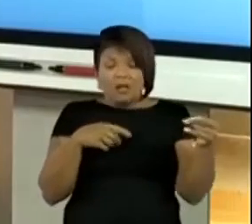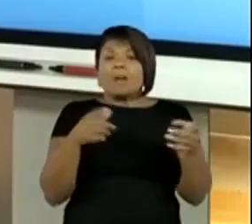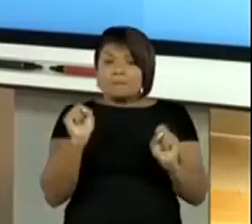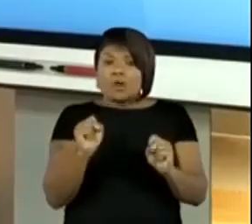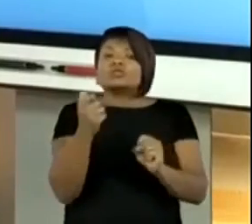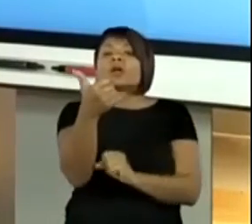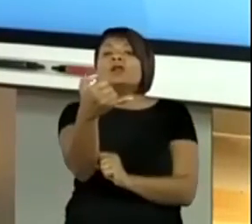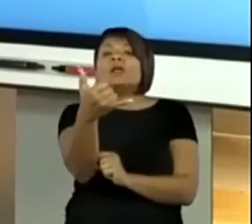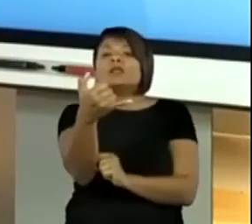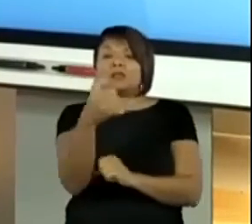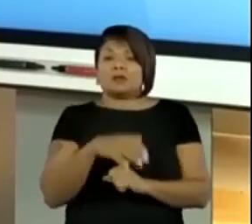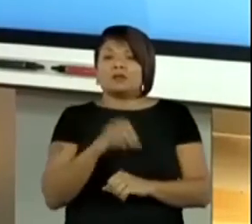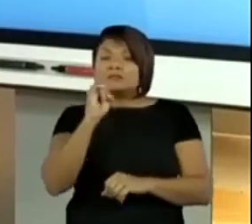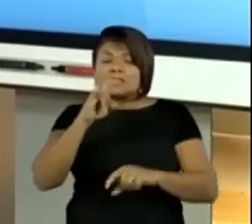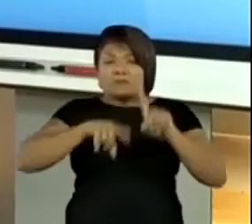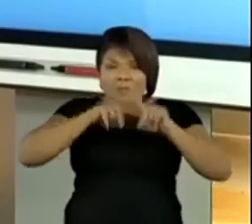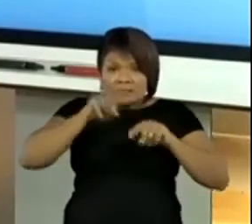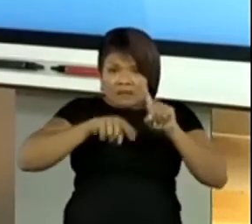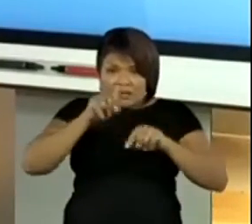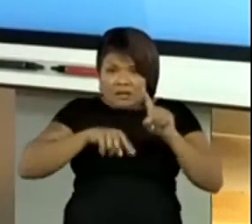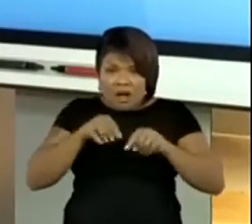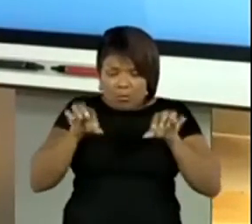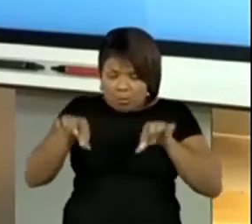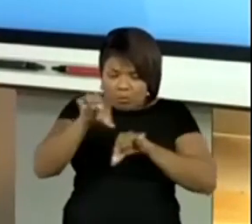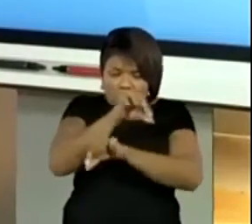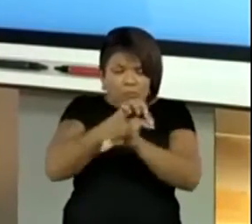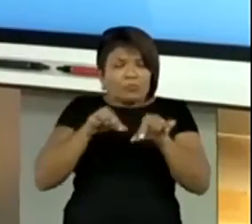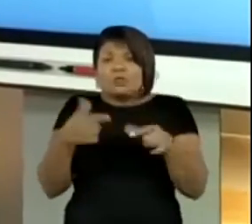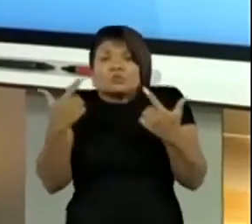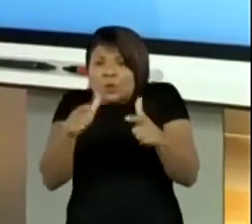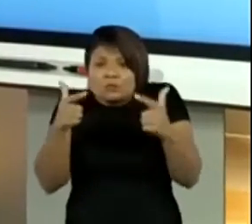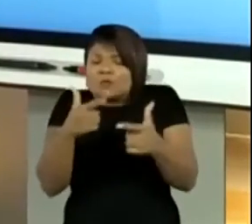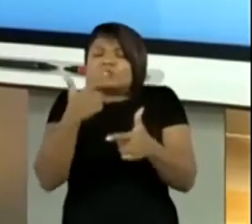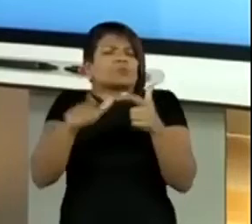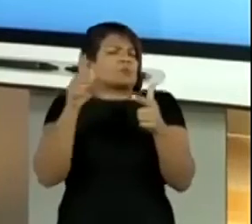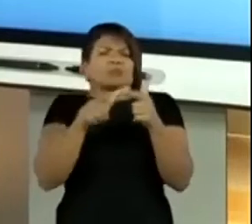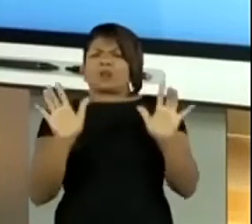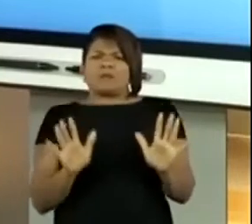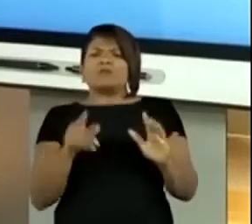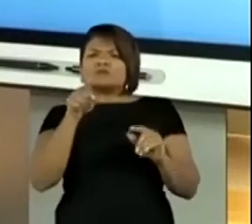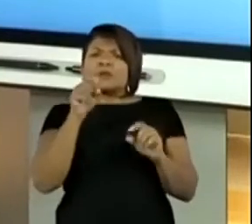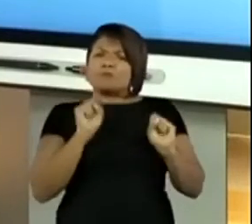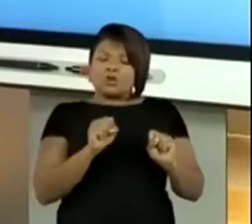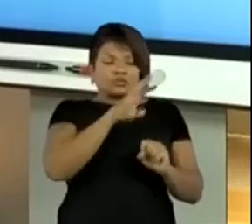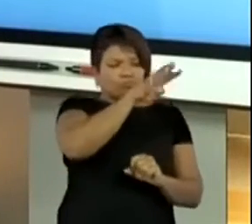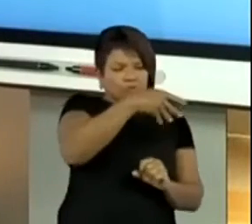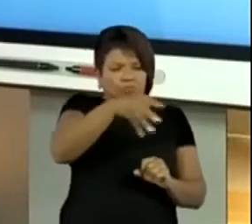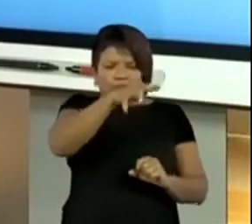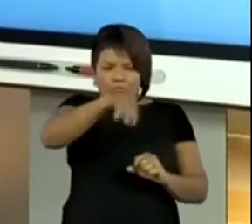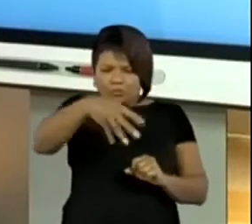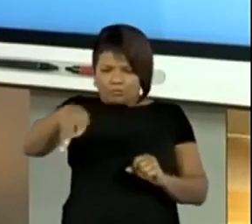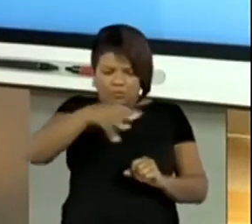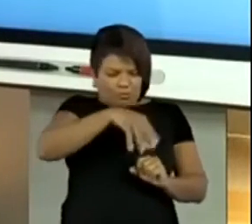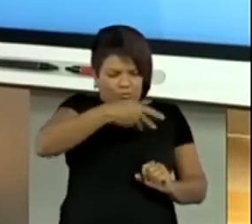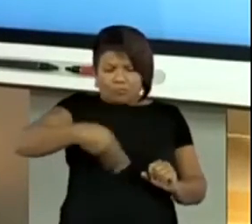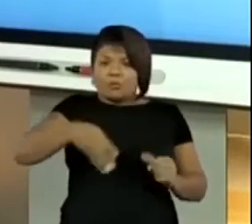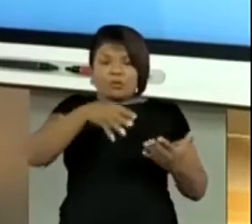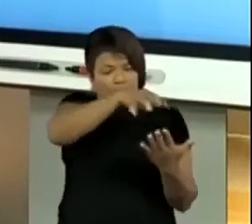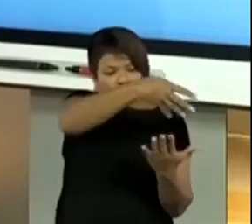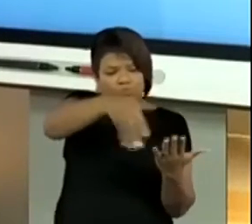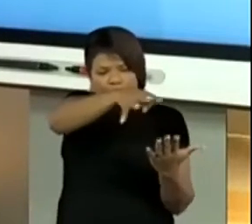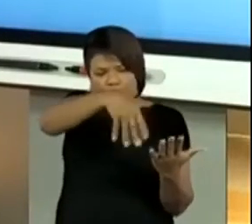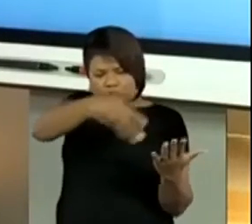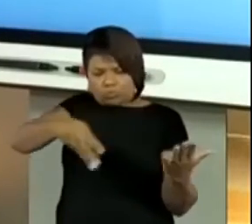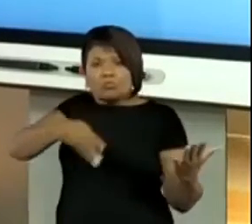tiver esses materiais para fazer, você pode riscar vários tabuleirinhos no seu caderno, tá? Fazer vários joguinhos e ir